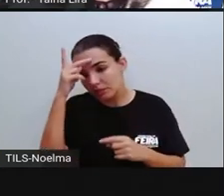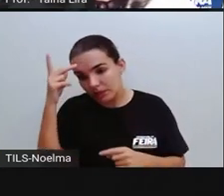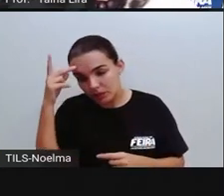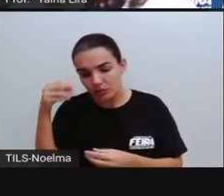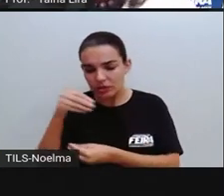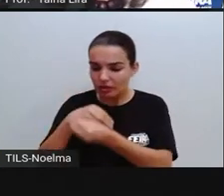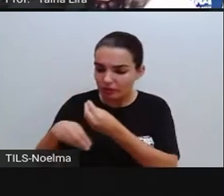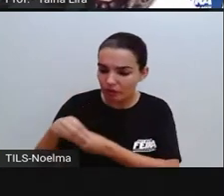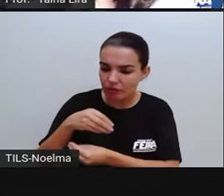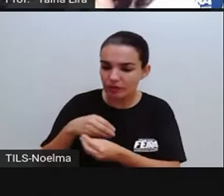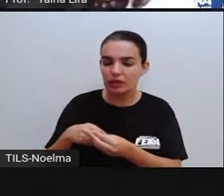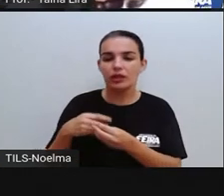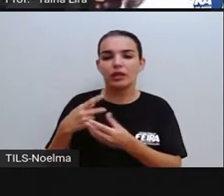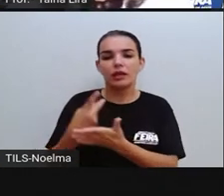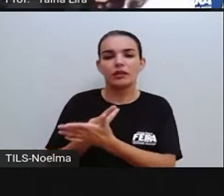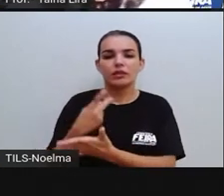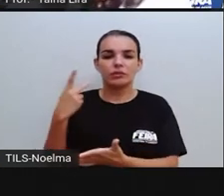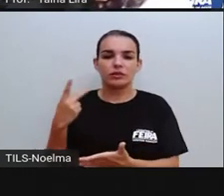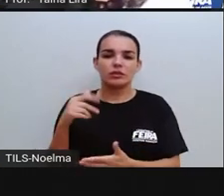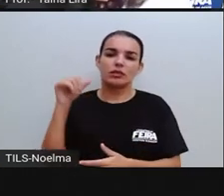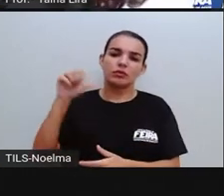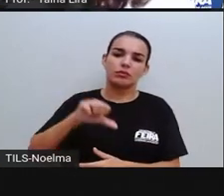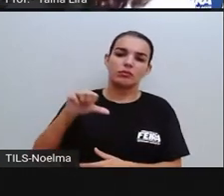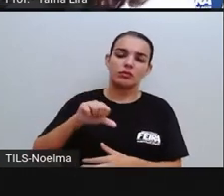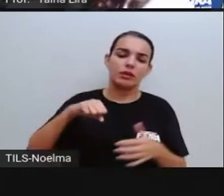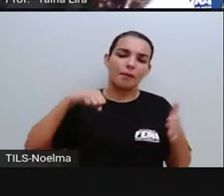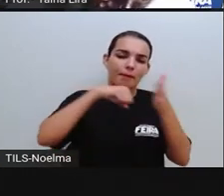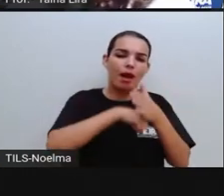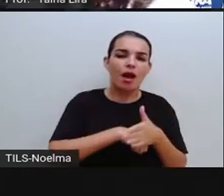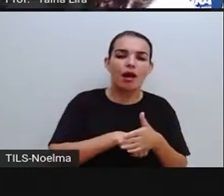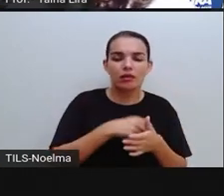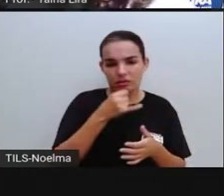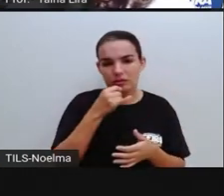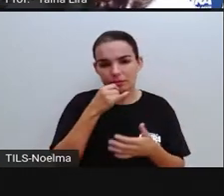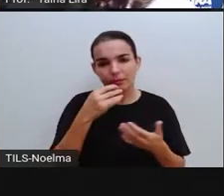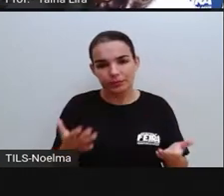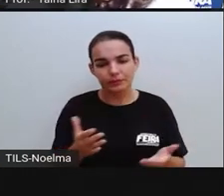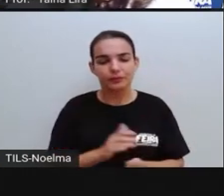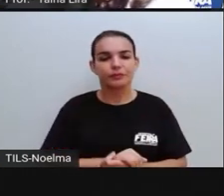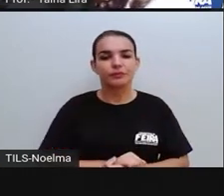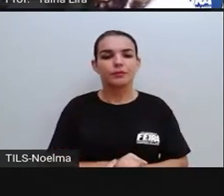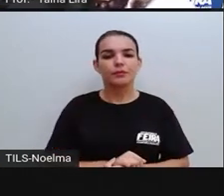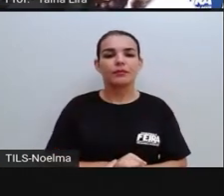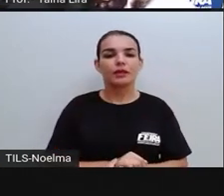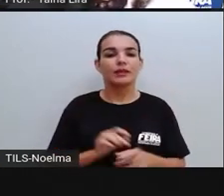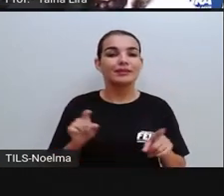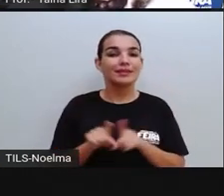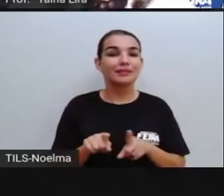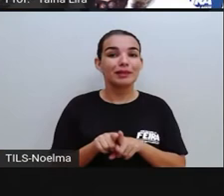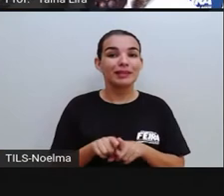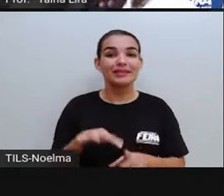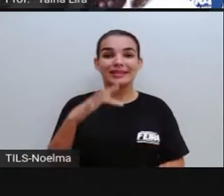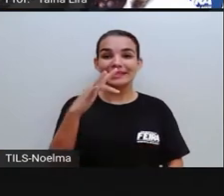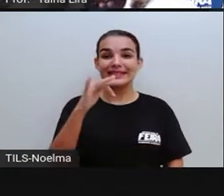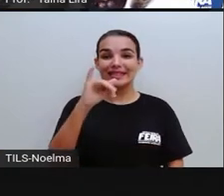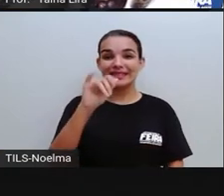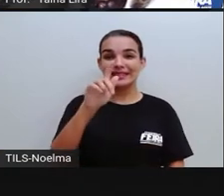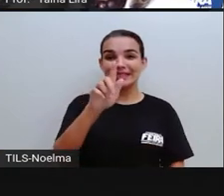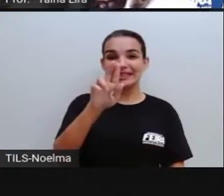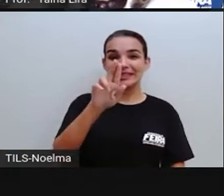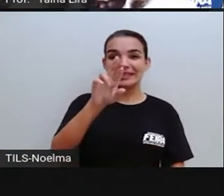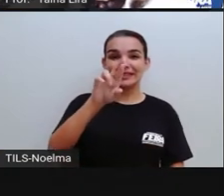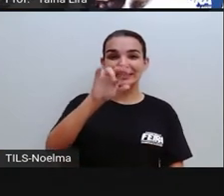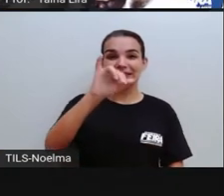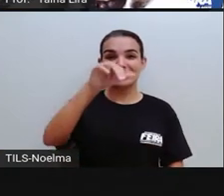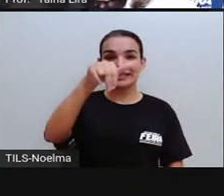envolvidas, né, naquele acidente, certo? E as figurinhas também, né, que muitas vezes